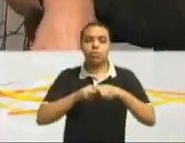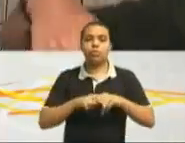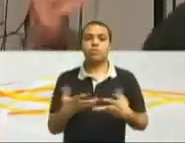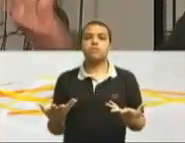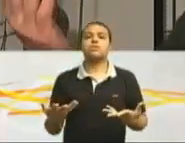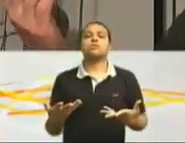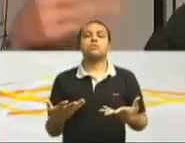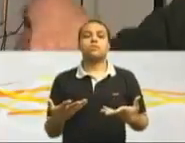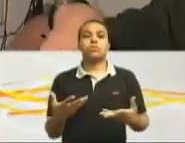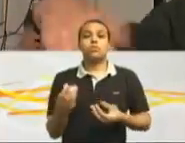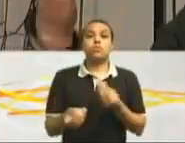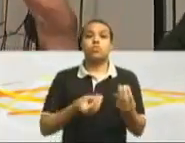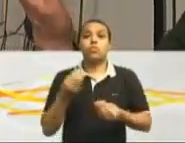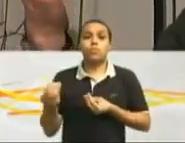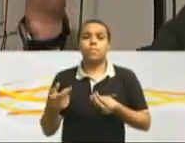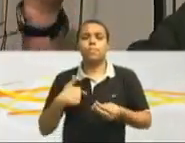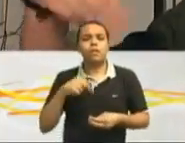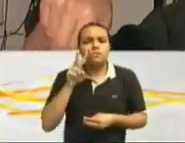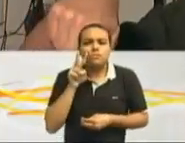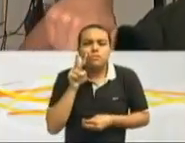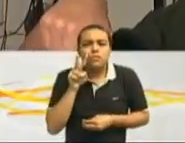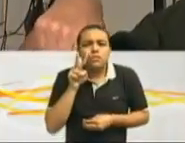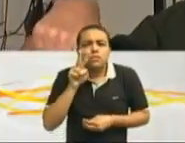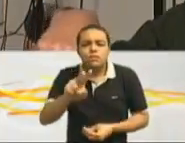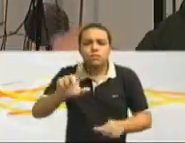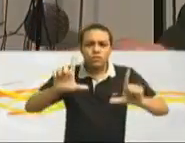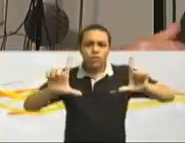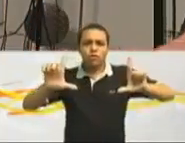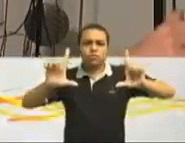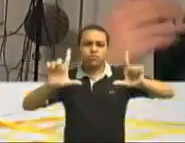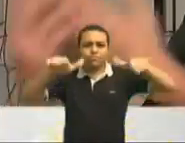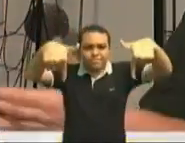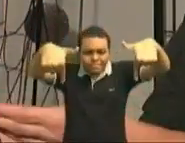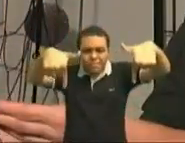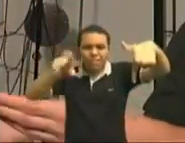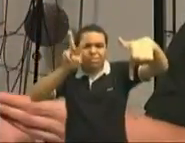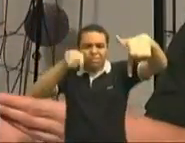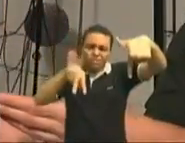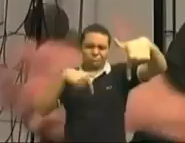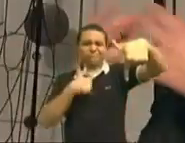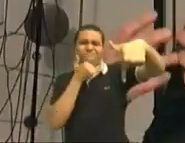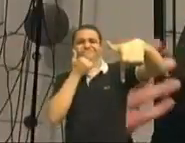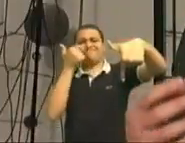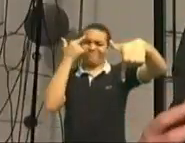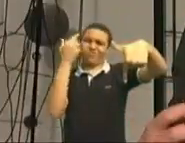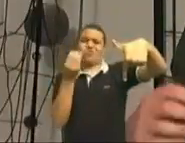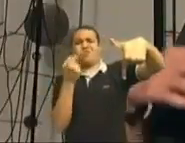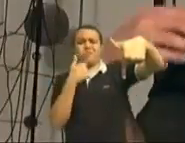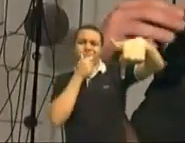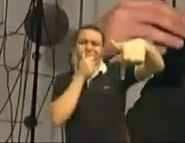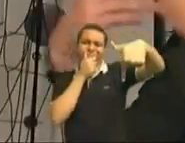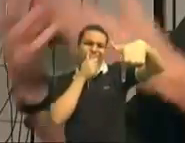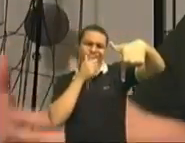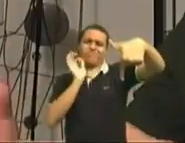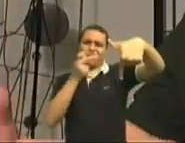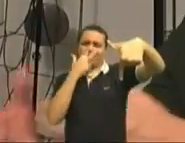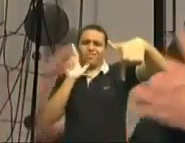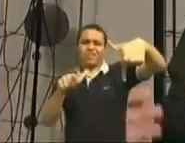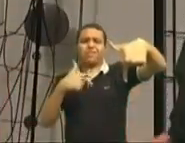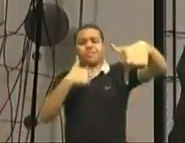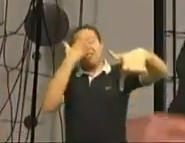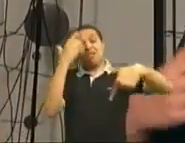choque de mostrar que você não está olhando e está de ponta cabeça. Ou a sua indiferença em relação a isso. Ou o seu